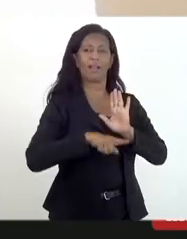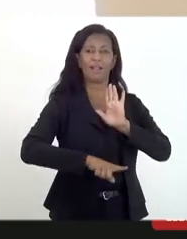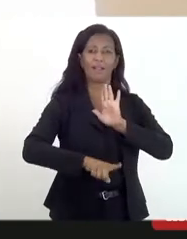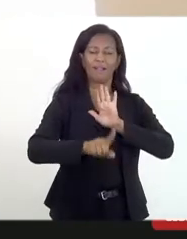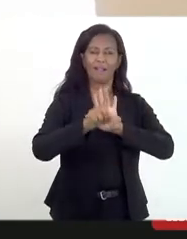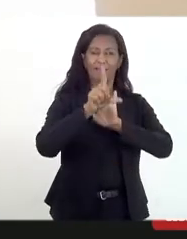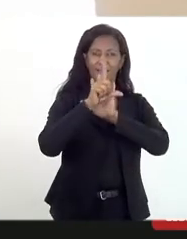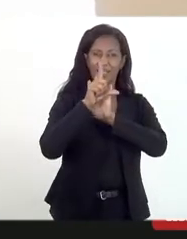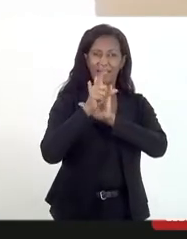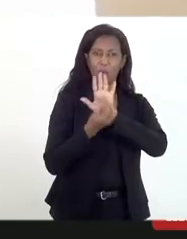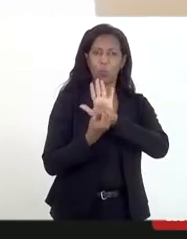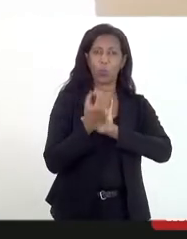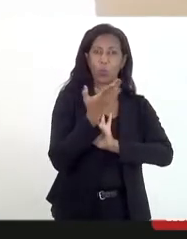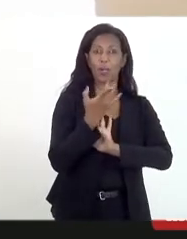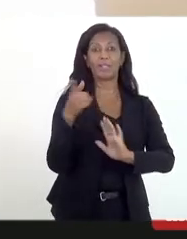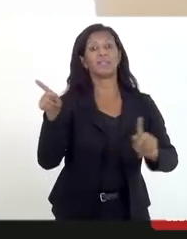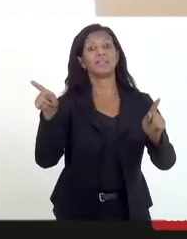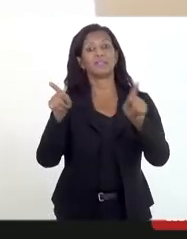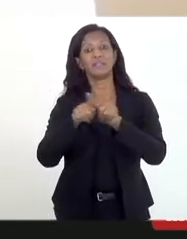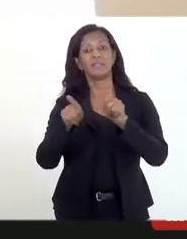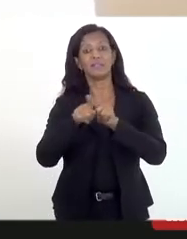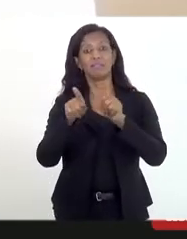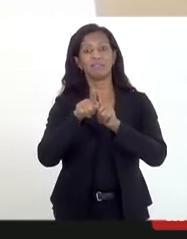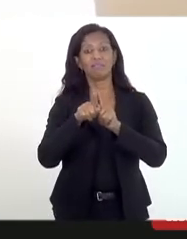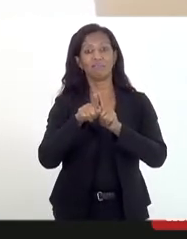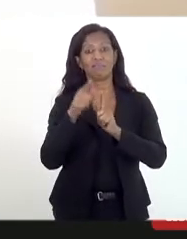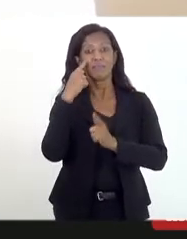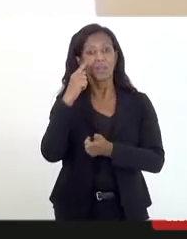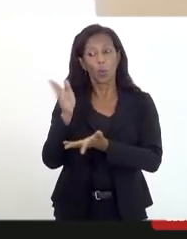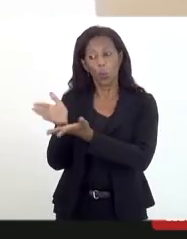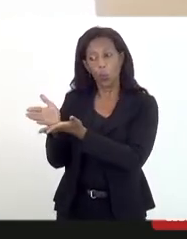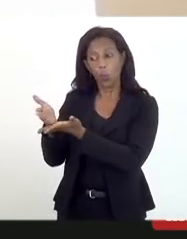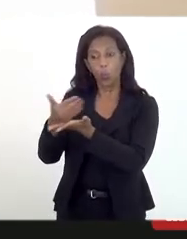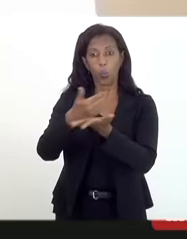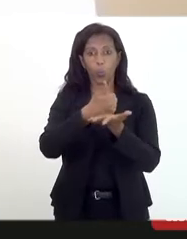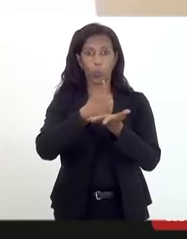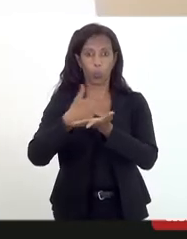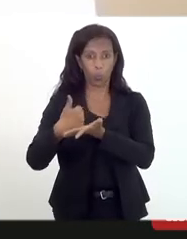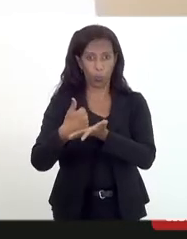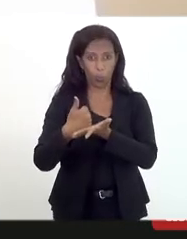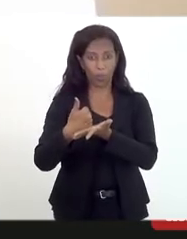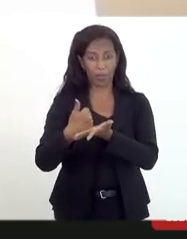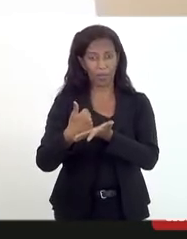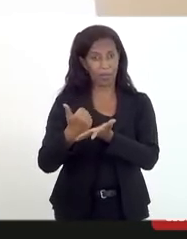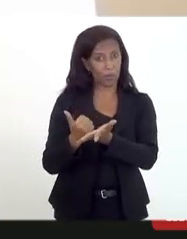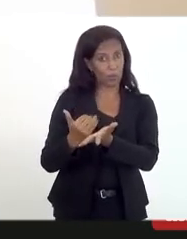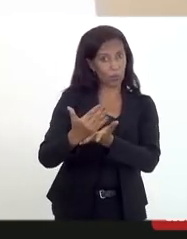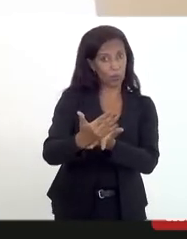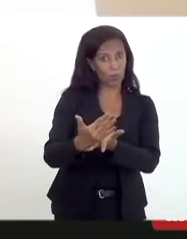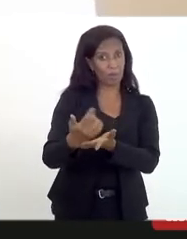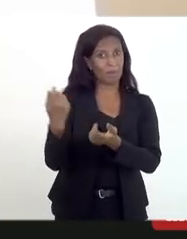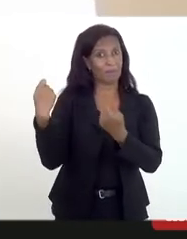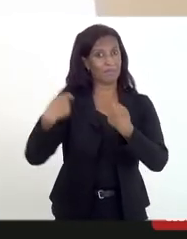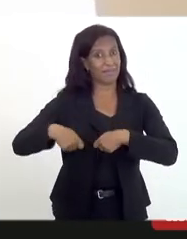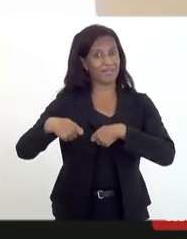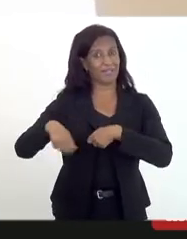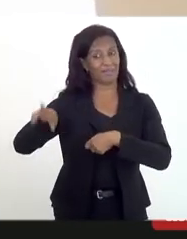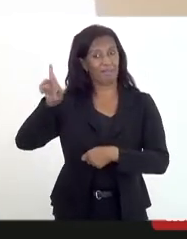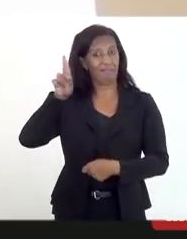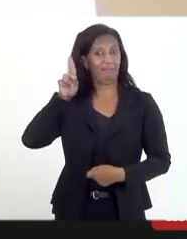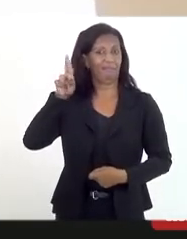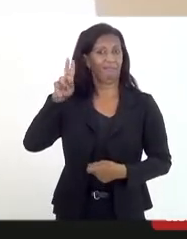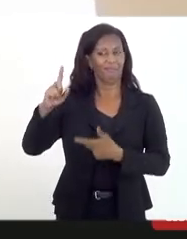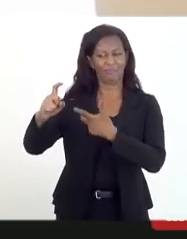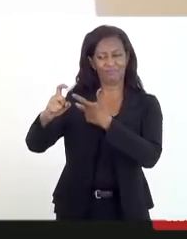inclusive, aportou recursos que, em linha de princípio, deveriam ser do Executivo para que esse